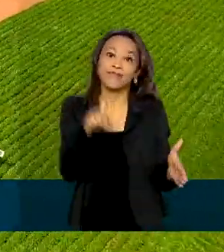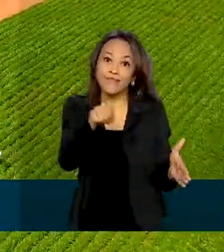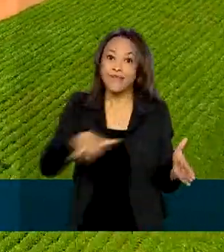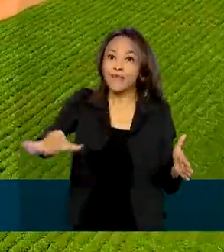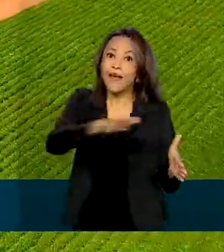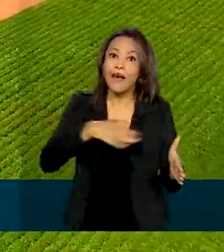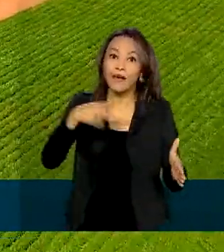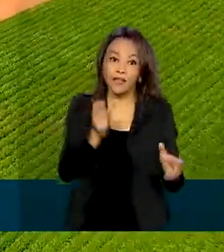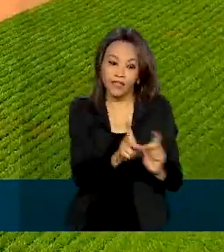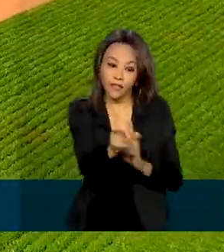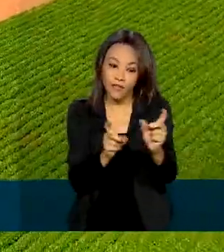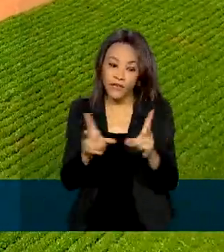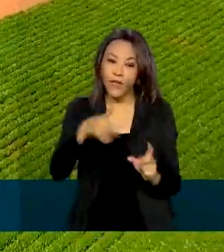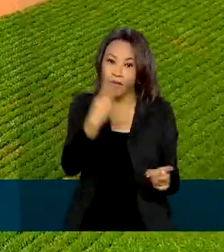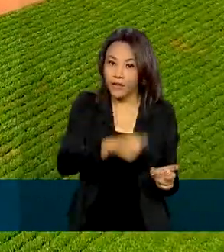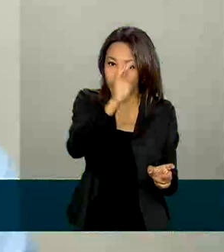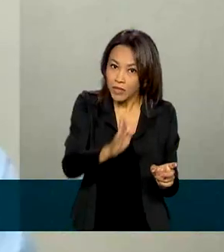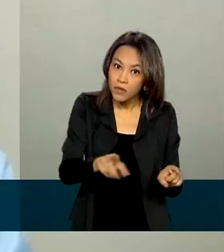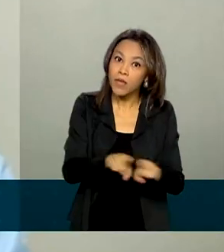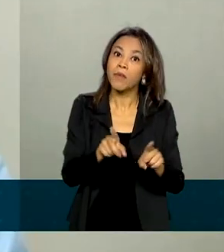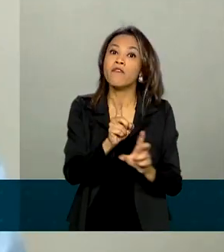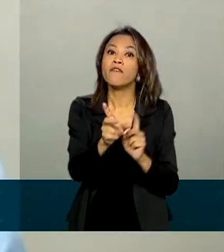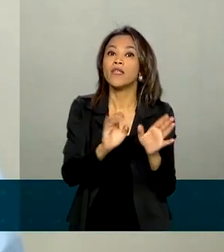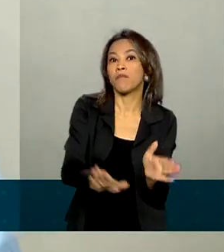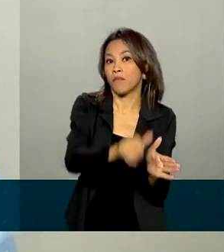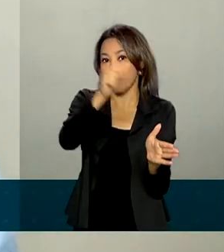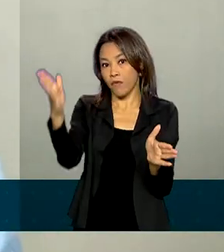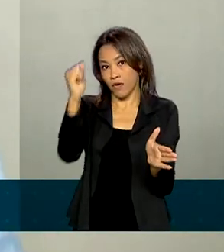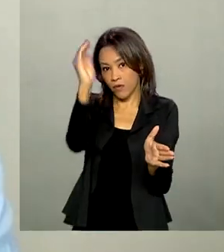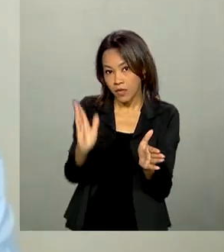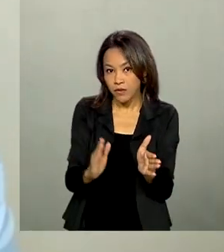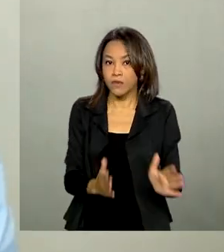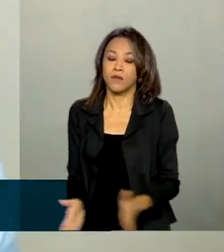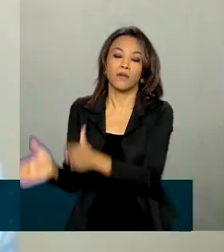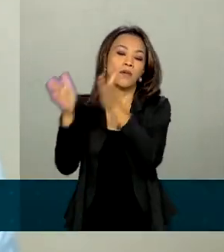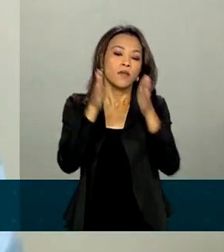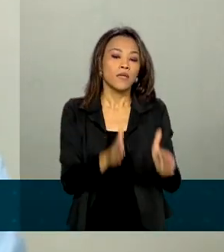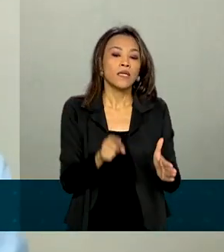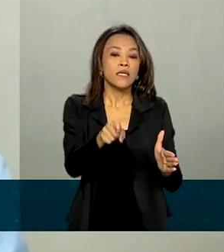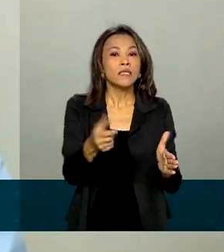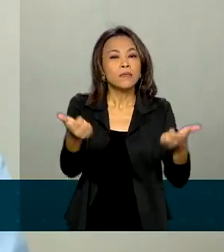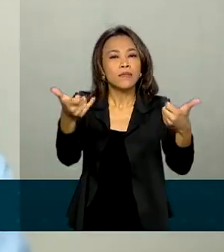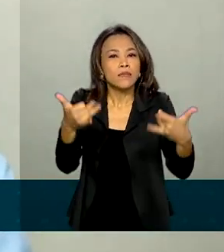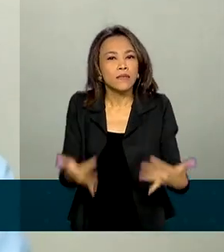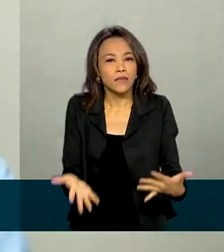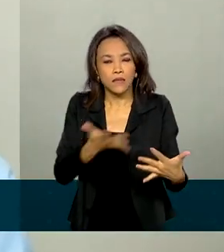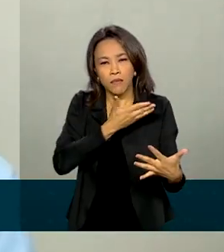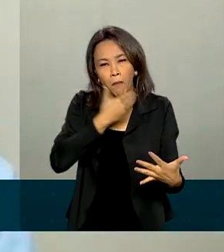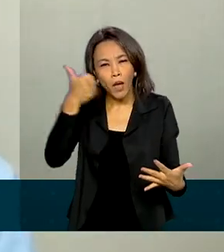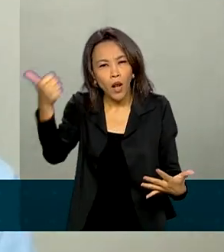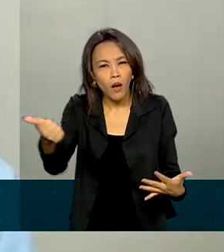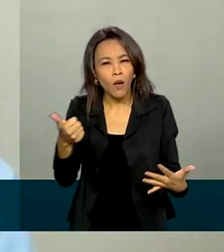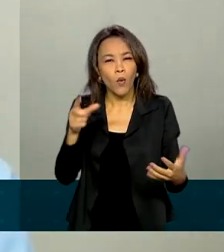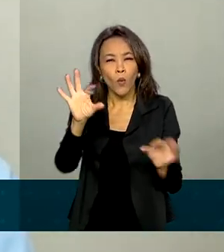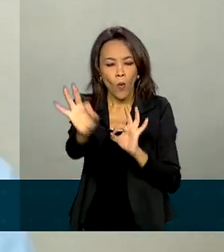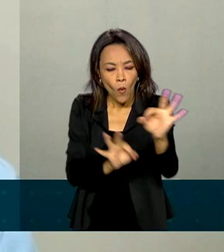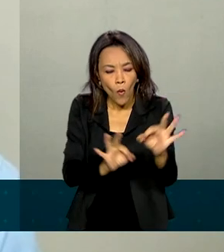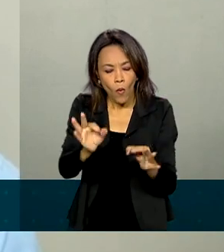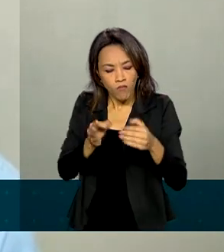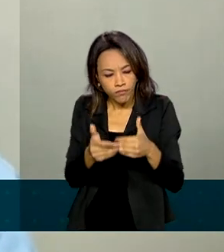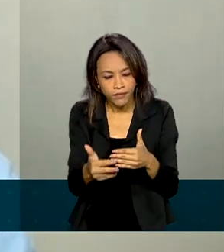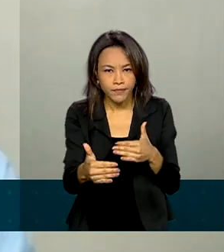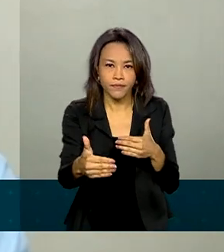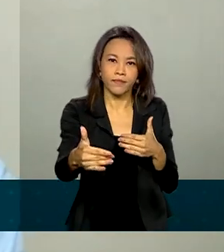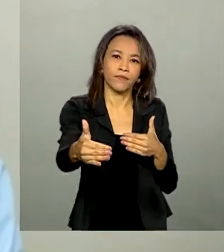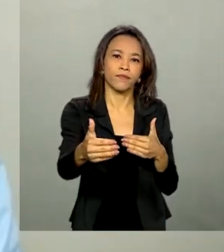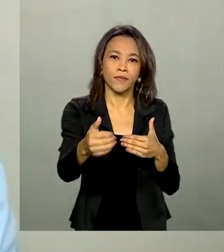mercado interno como externo. Que também resultam em uma melhor ideia, uma melhor perspectiva para os estoques finais